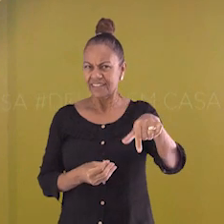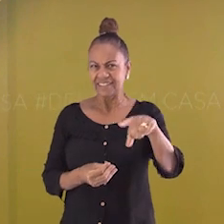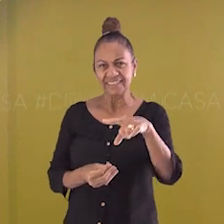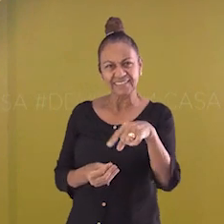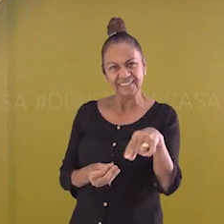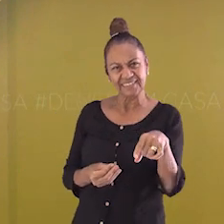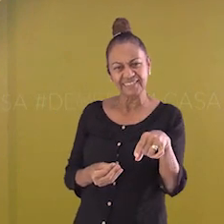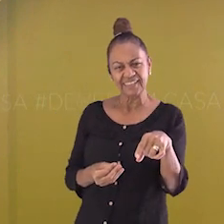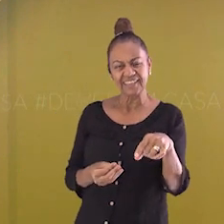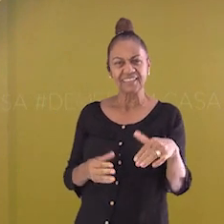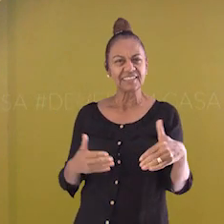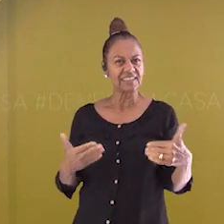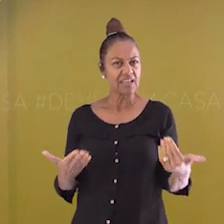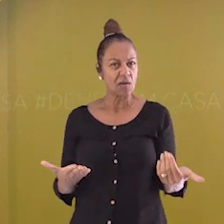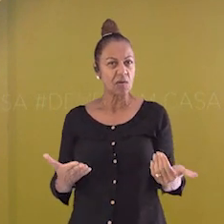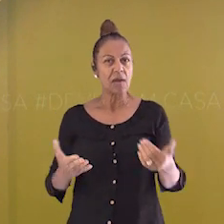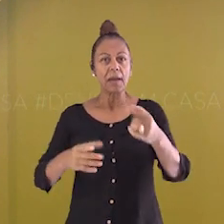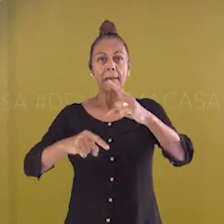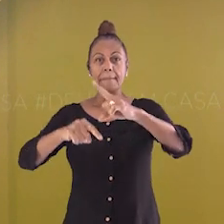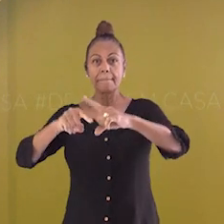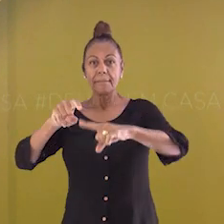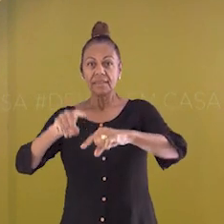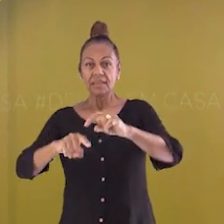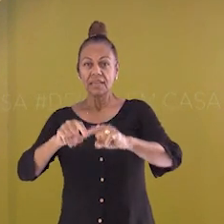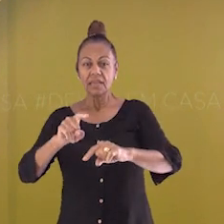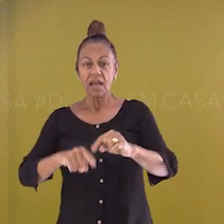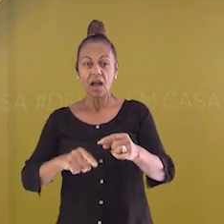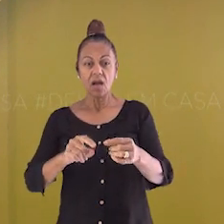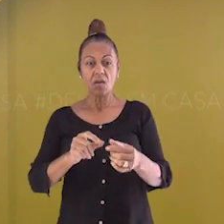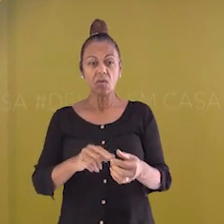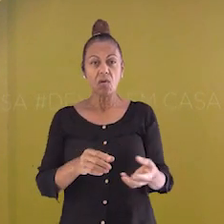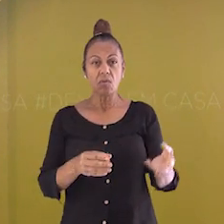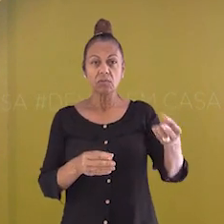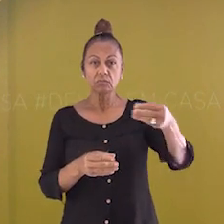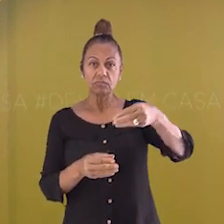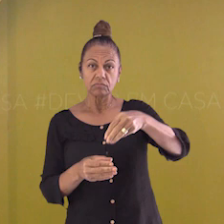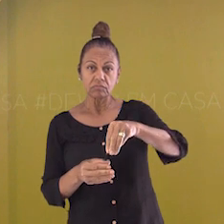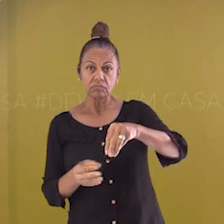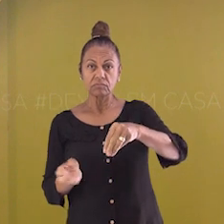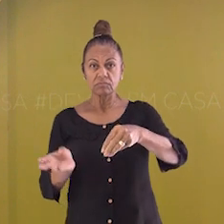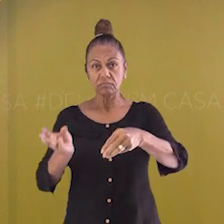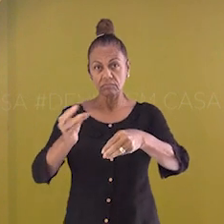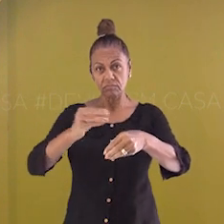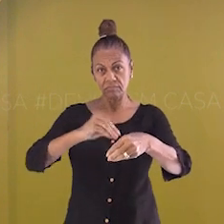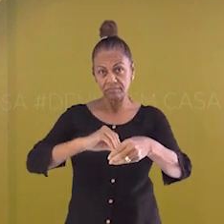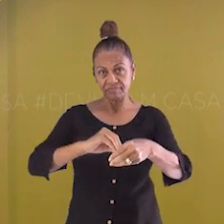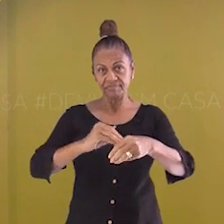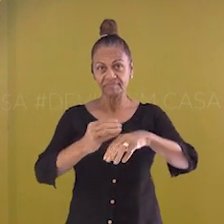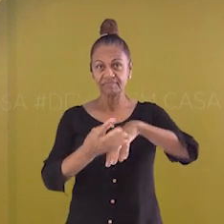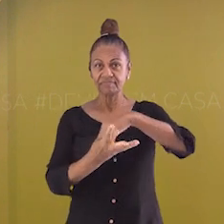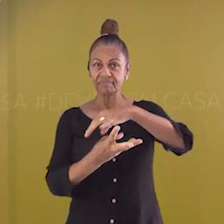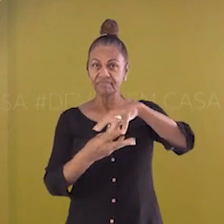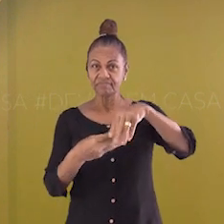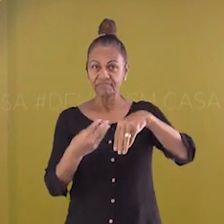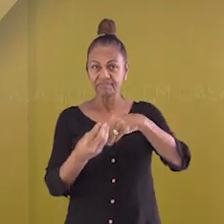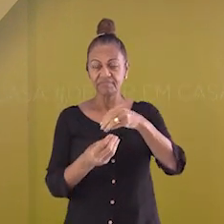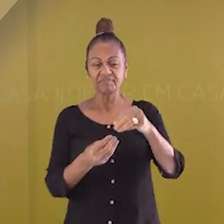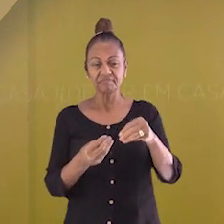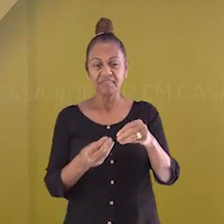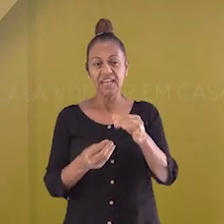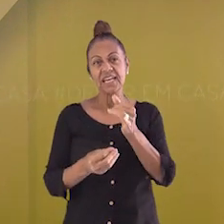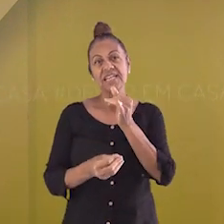Quando adicionamos um material em outro, nós obtemos uma mistura de substâncias.